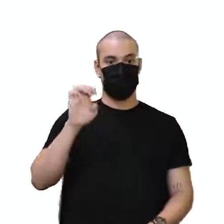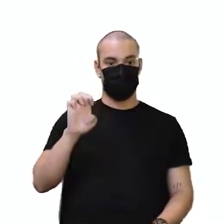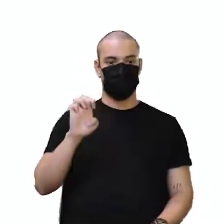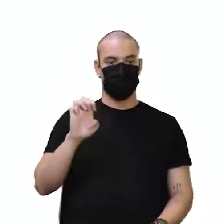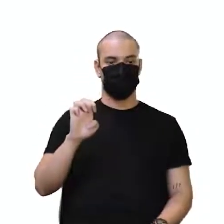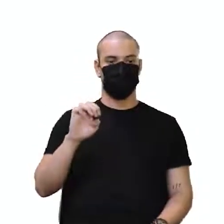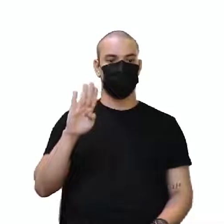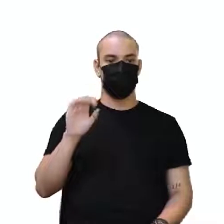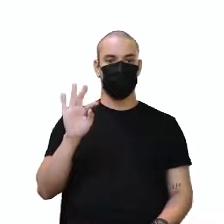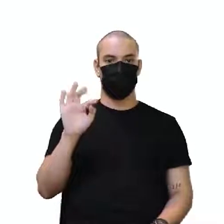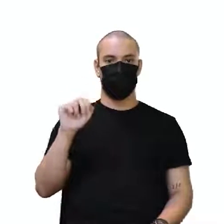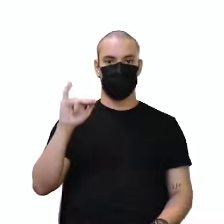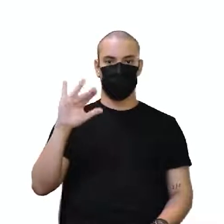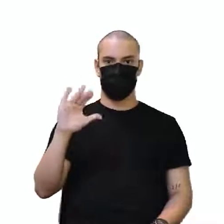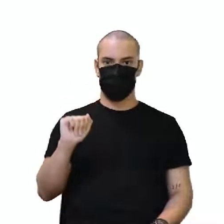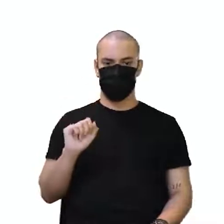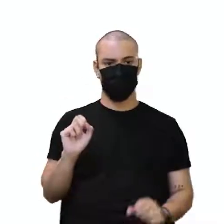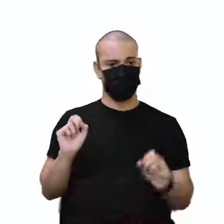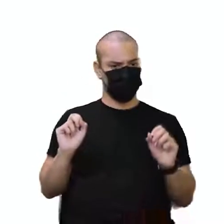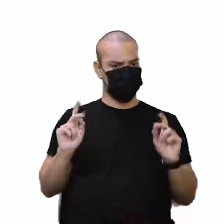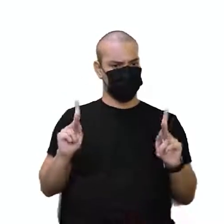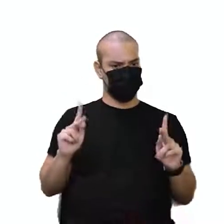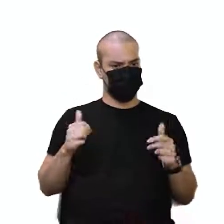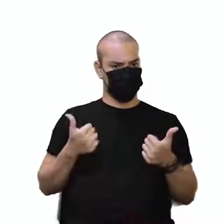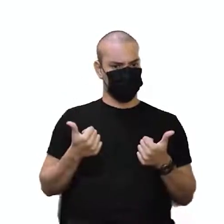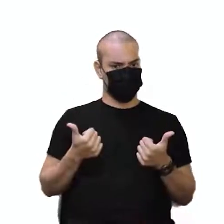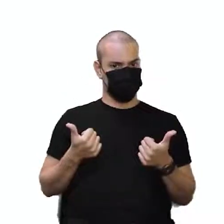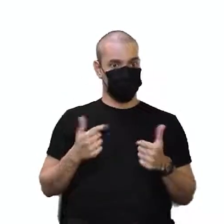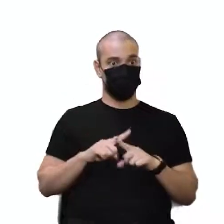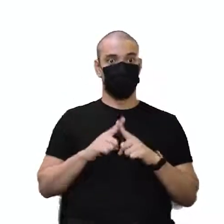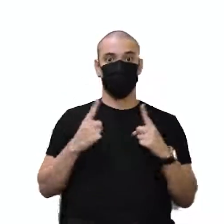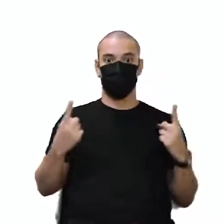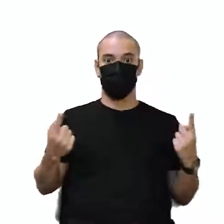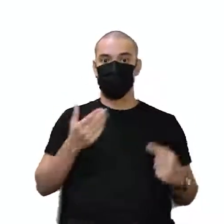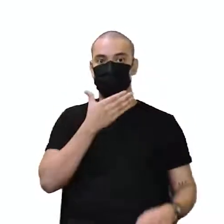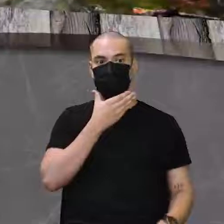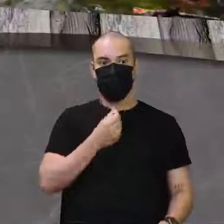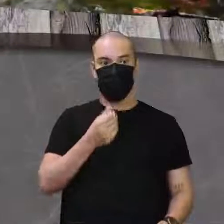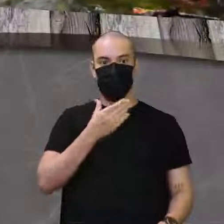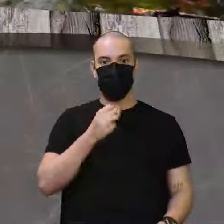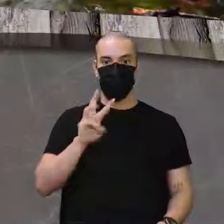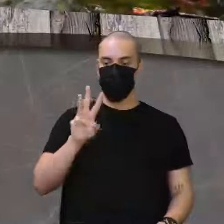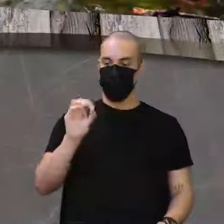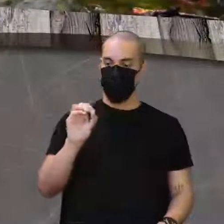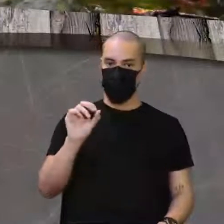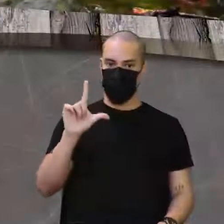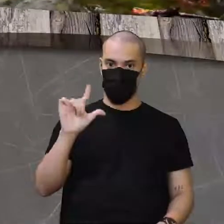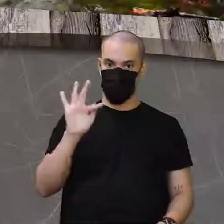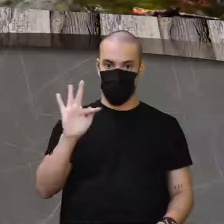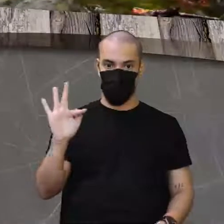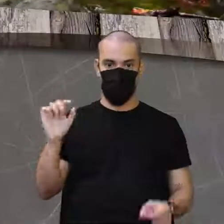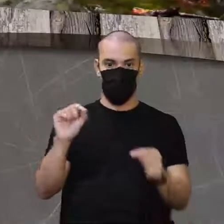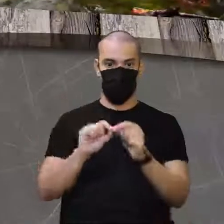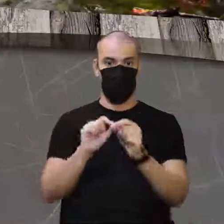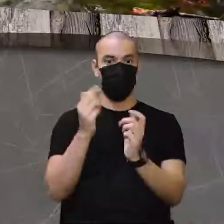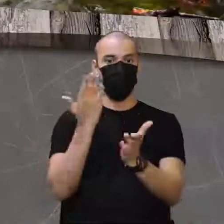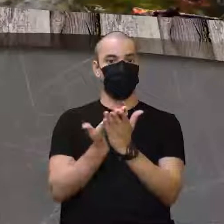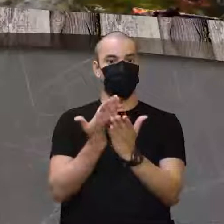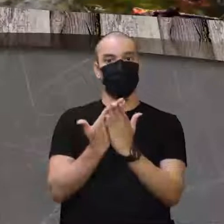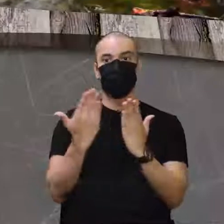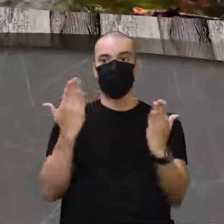a botânica. Ok. O Harvard ali, né? O Wolf, fizeram ali o estudo